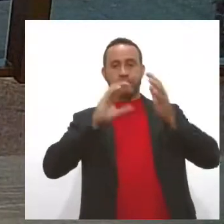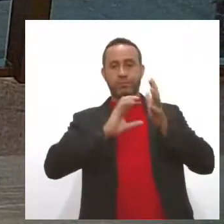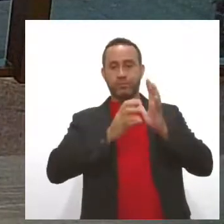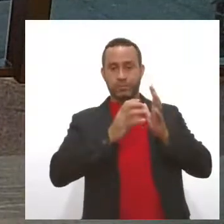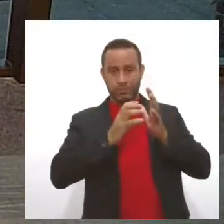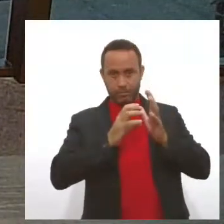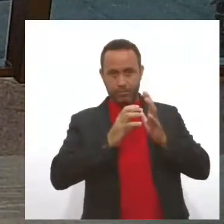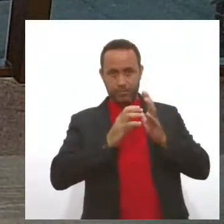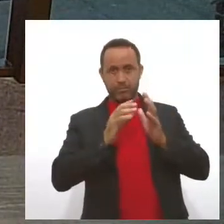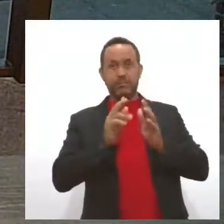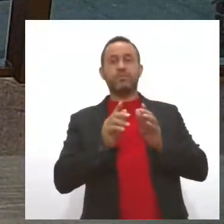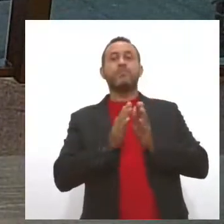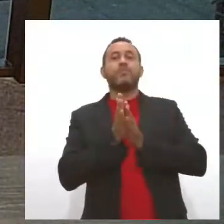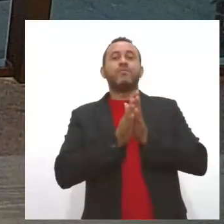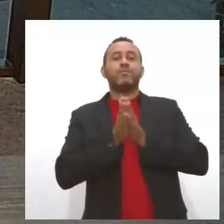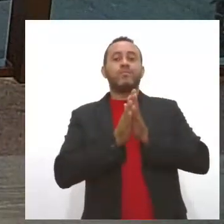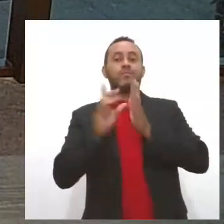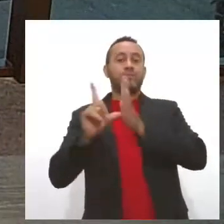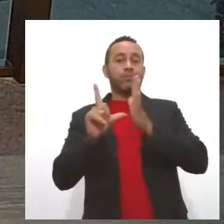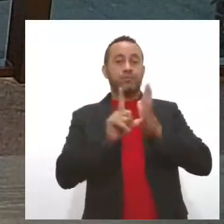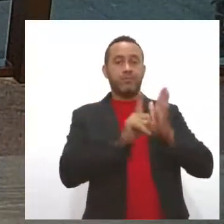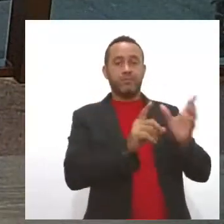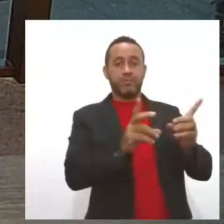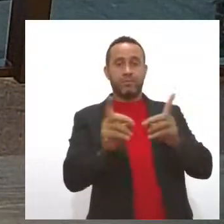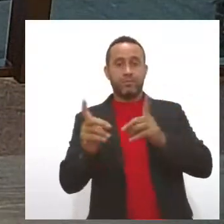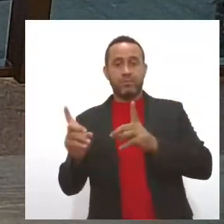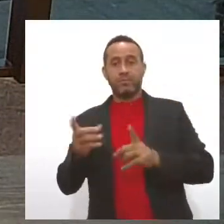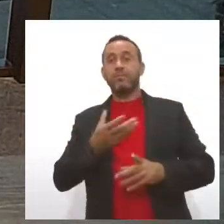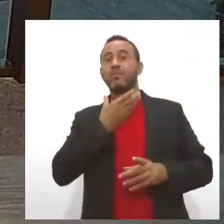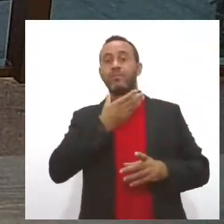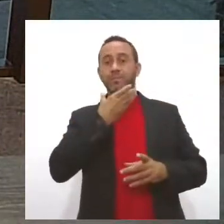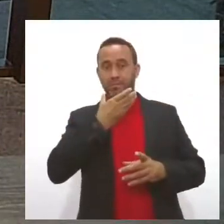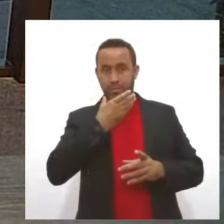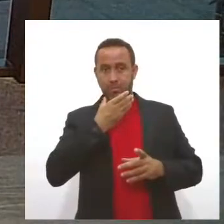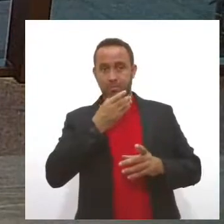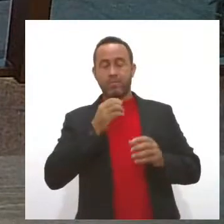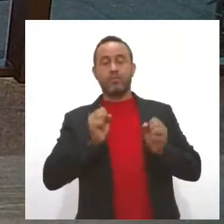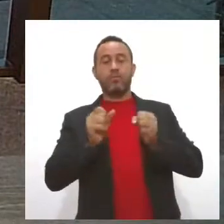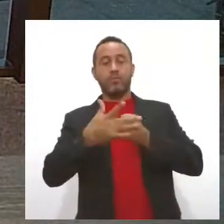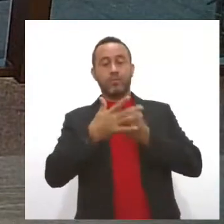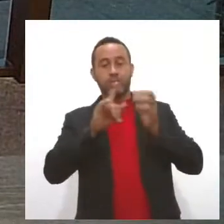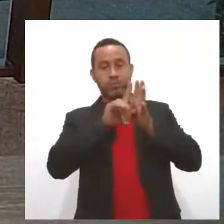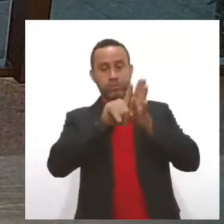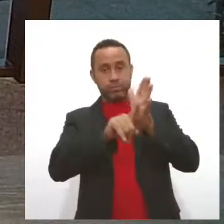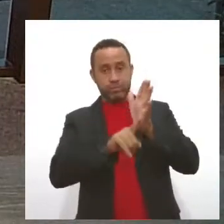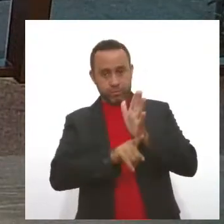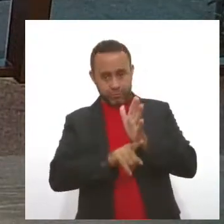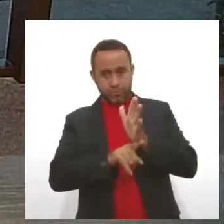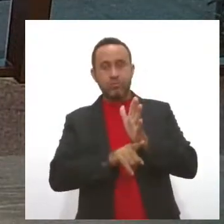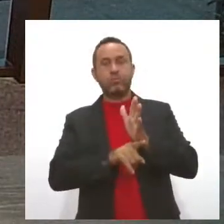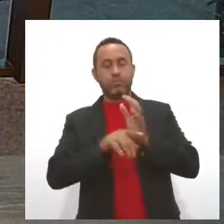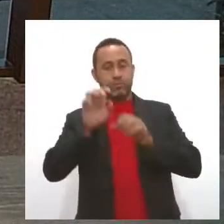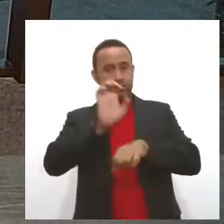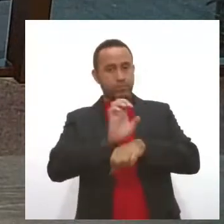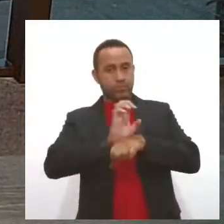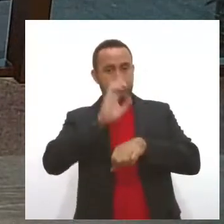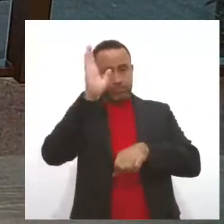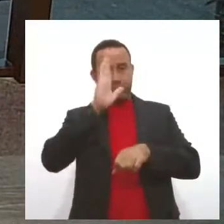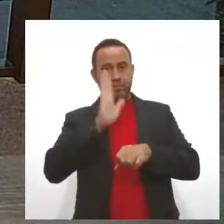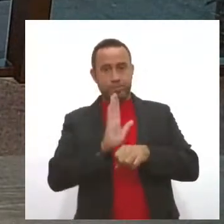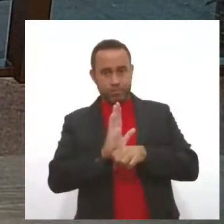expectativa dos lojistas para as vendas do Natal. A atualização dos números da Covid-19 no Estado e no Brasil.